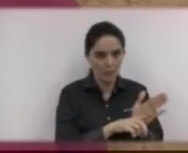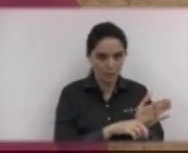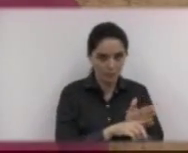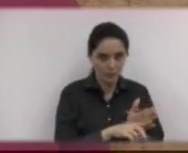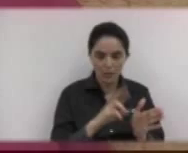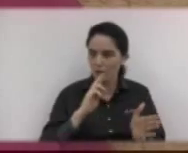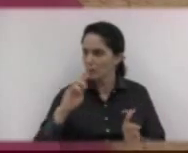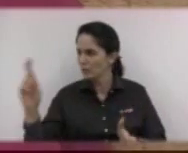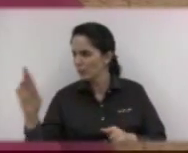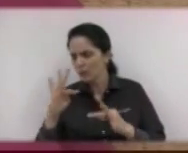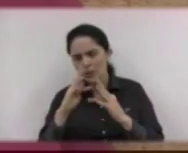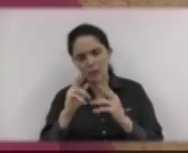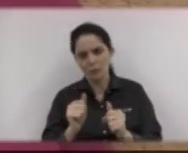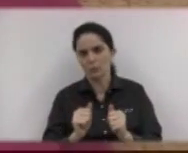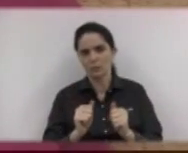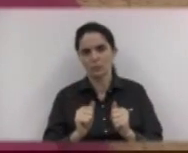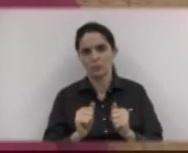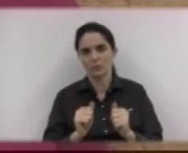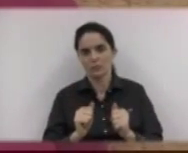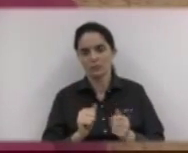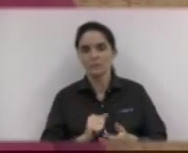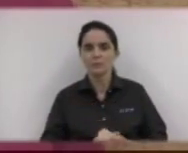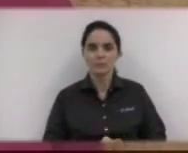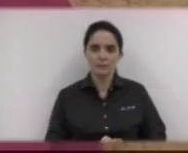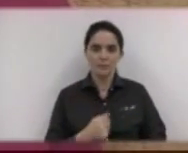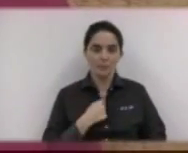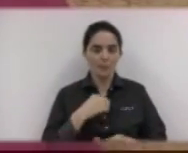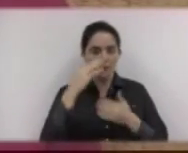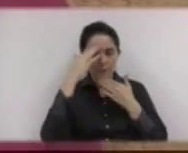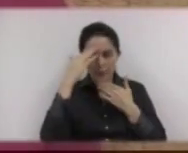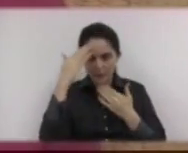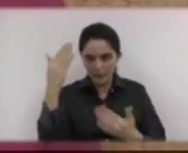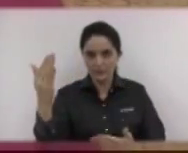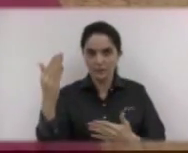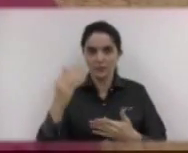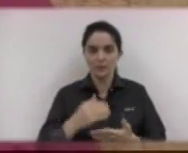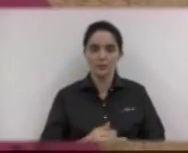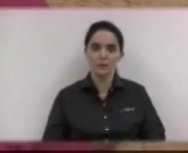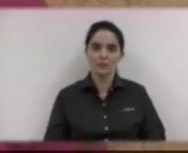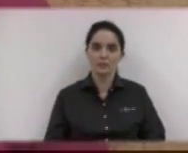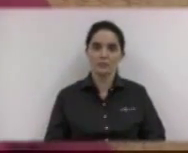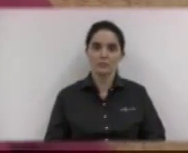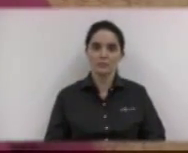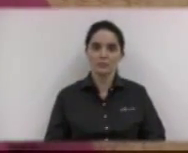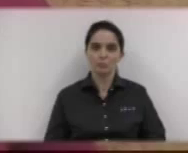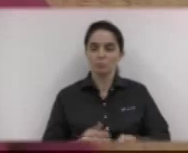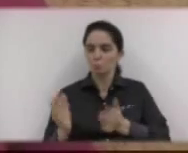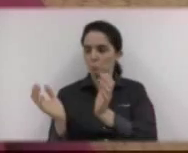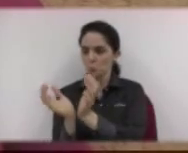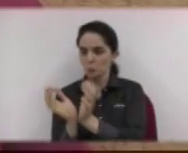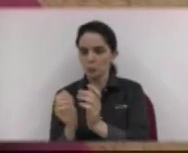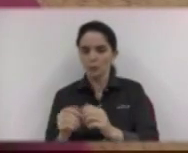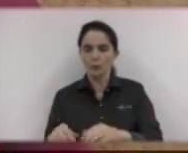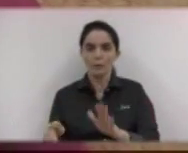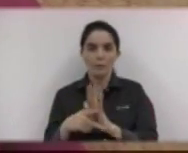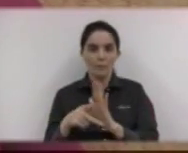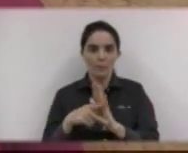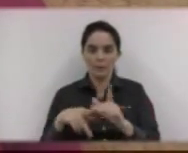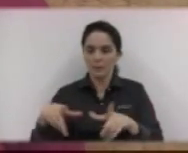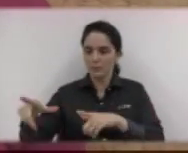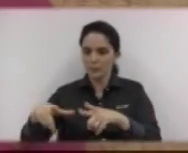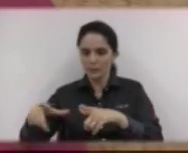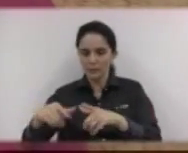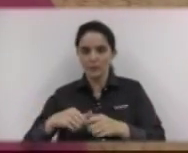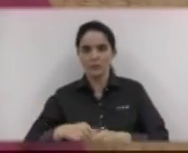bancada do Partido dos Trabalhadores, que eu sei que nos bastidores, para a gente chegar onde chegamos. Nós